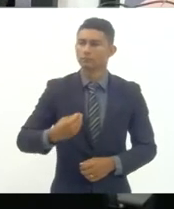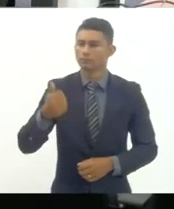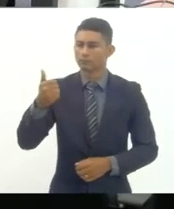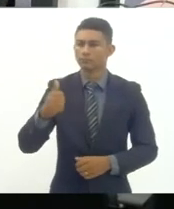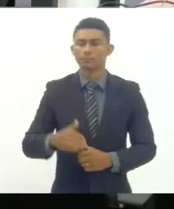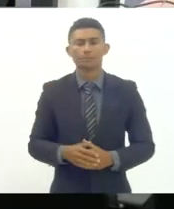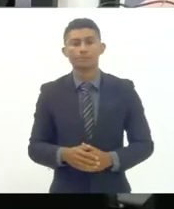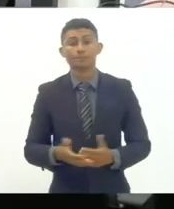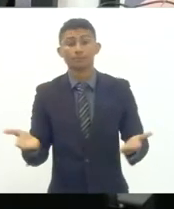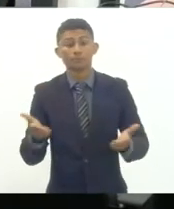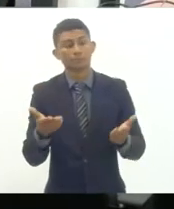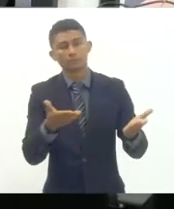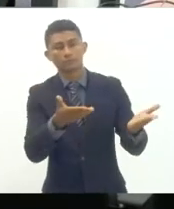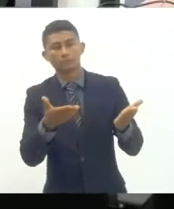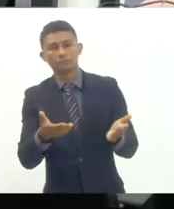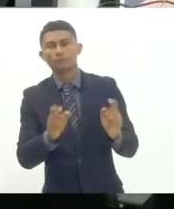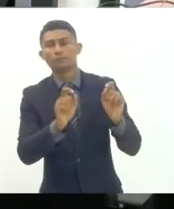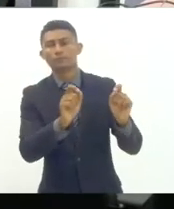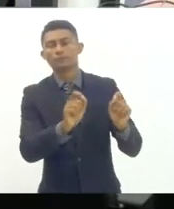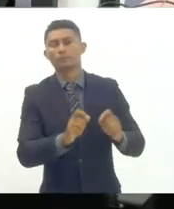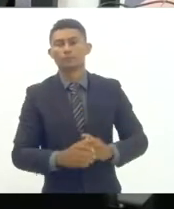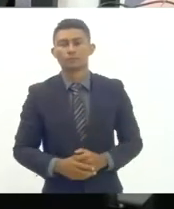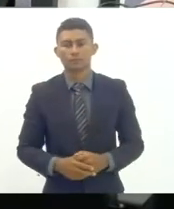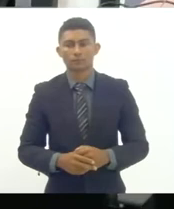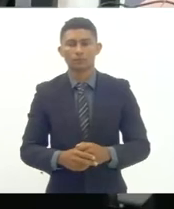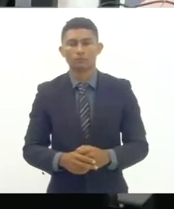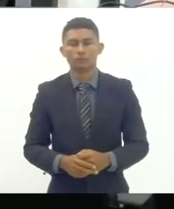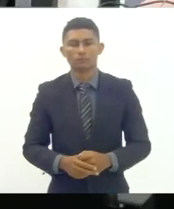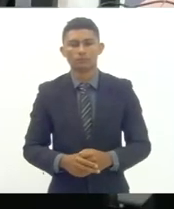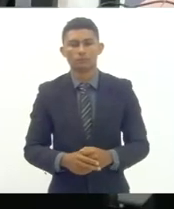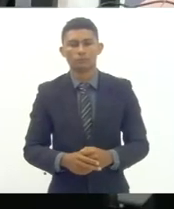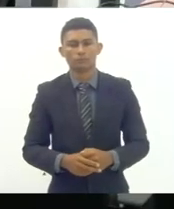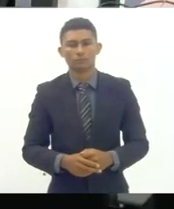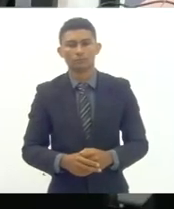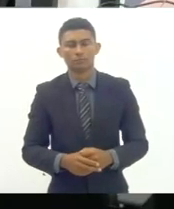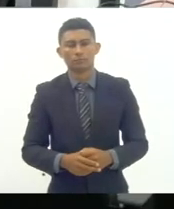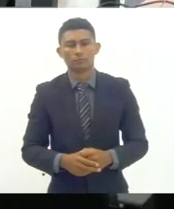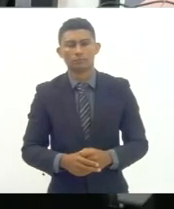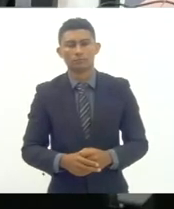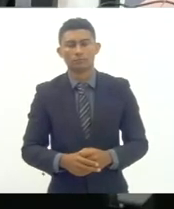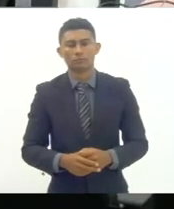chamo agora para fazer uso da palavra a companheira